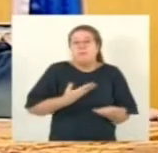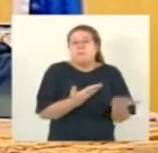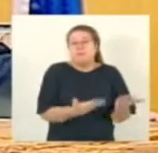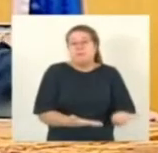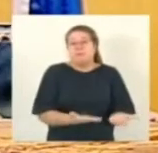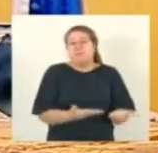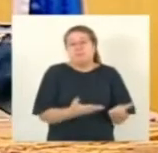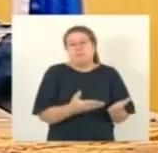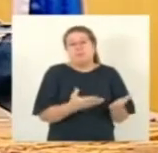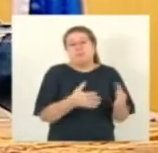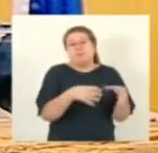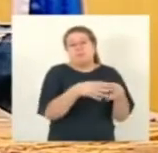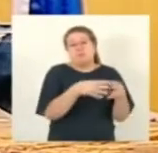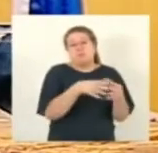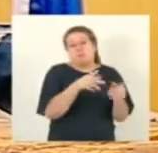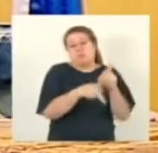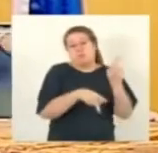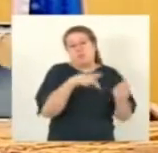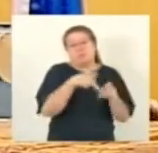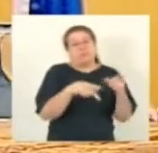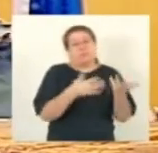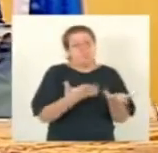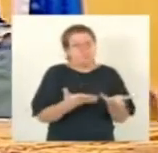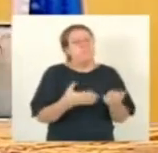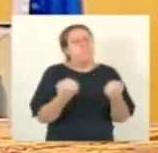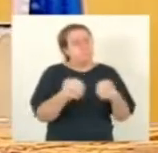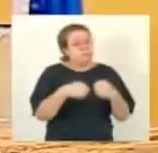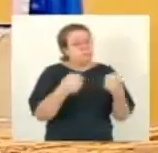imediatamente. Muito obrigado, Sr. Presidente.